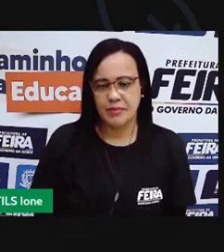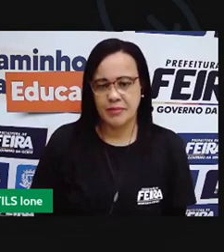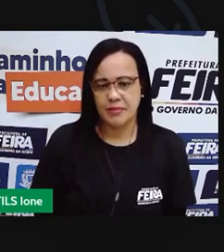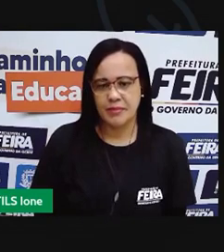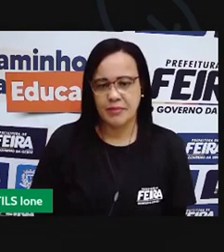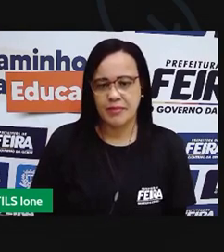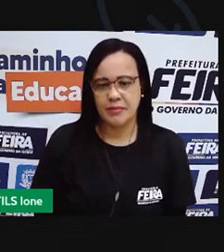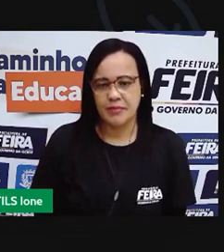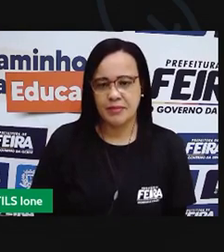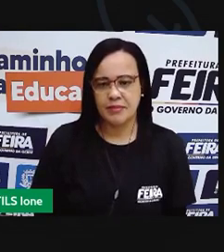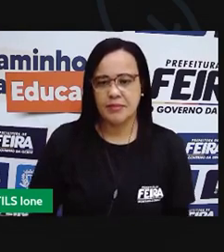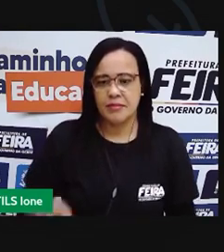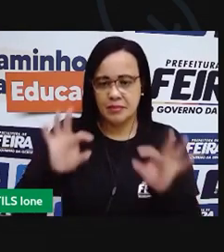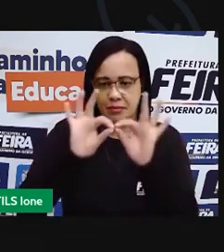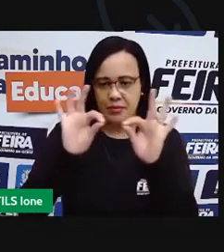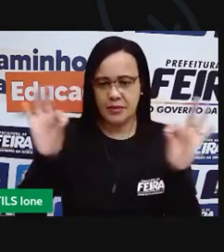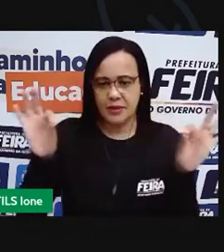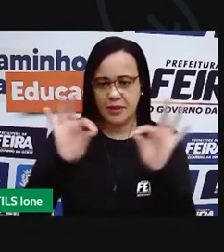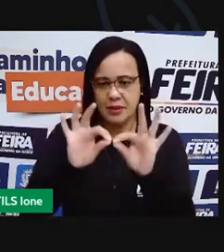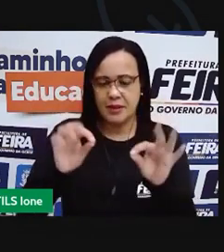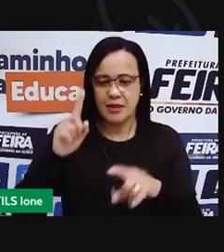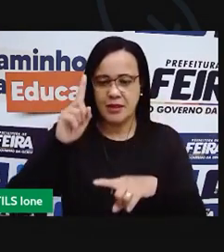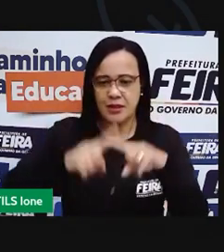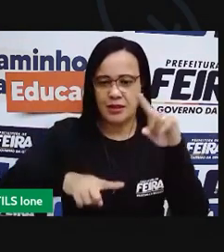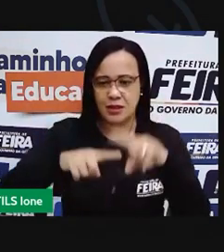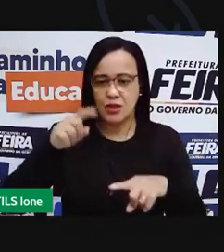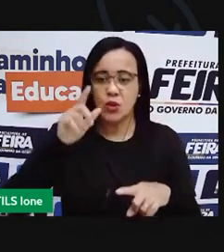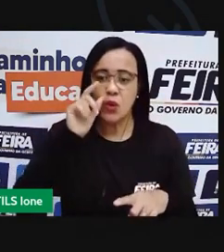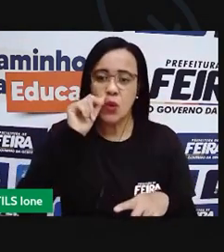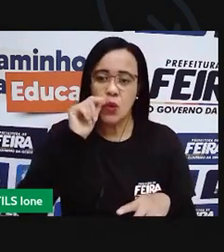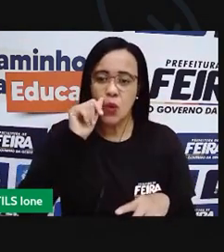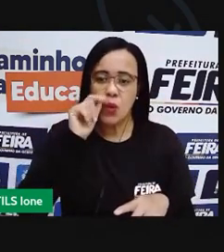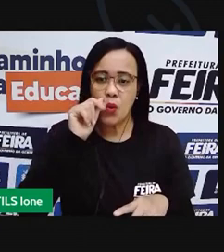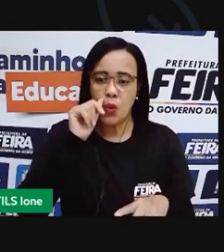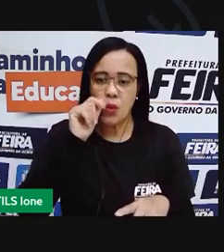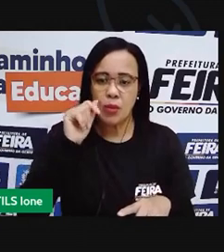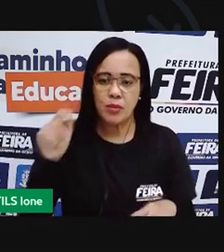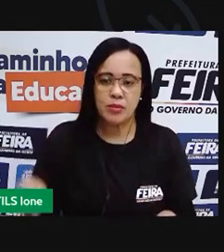mediu, que foi este lápis aqui. Tá vendo?